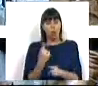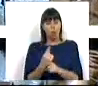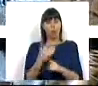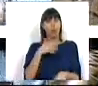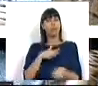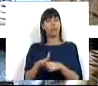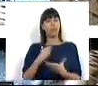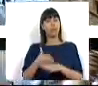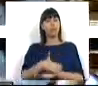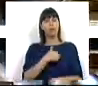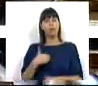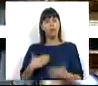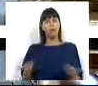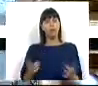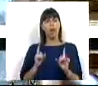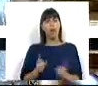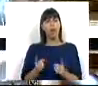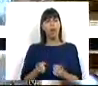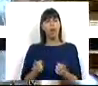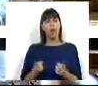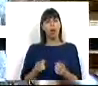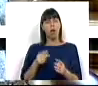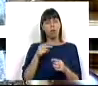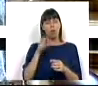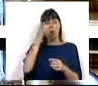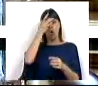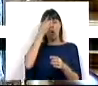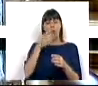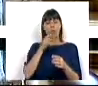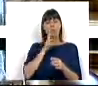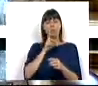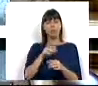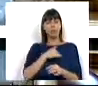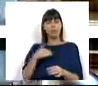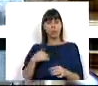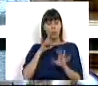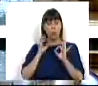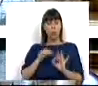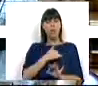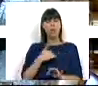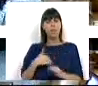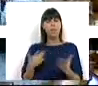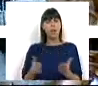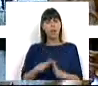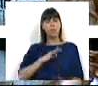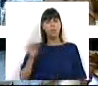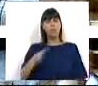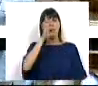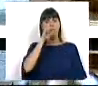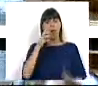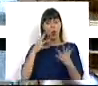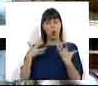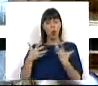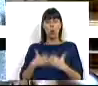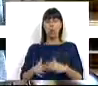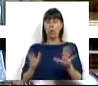reflexos no acesso à saúde. É isso, justamente, também que o Observatório da Saúde nos vem dizer, nos cuidados de saúde. E, Sr. Primeiro-Ministro, não tenha